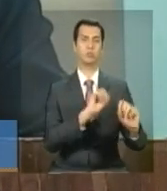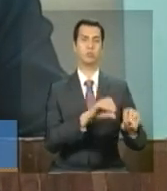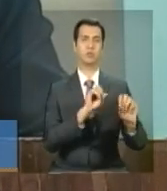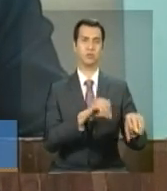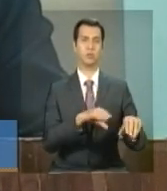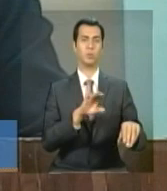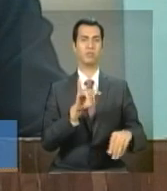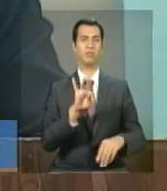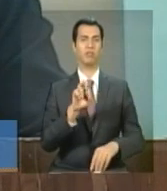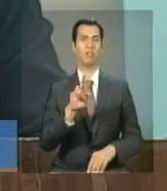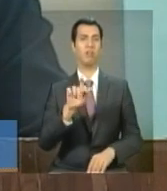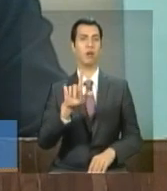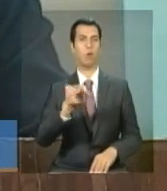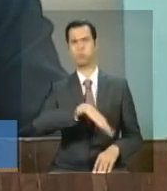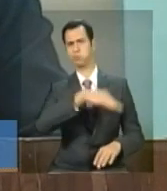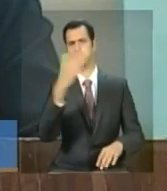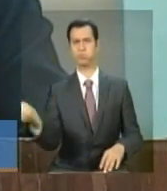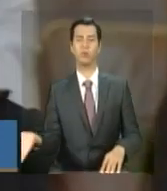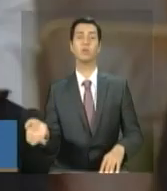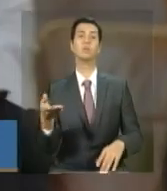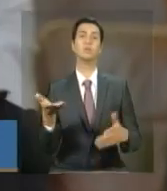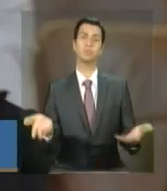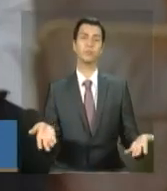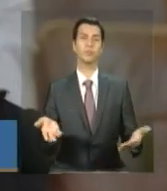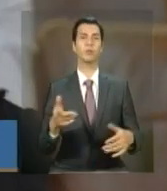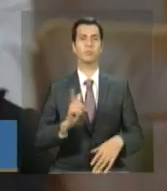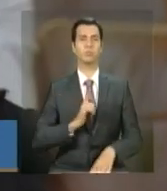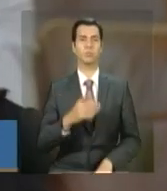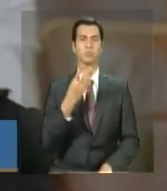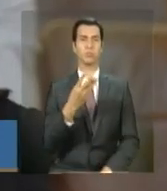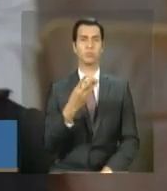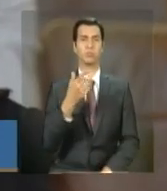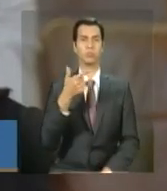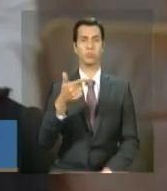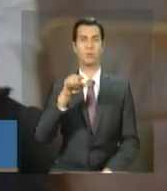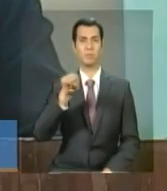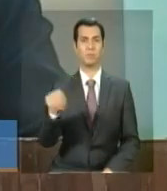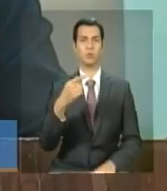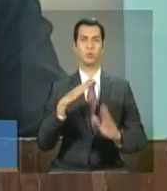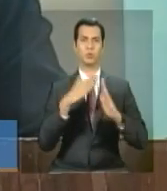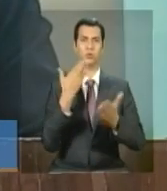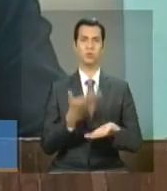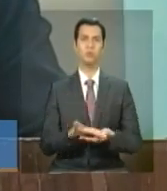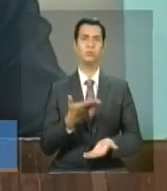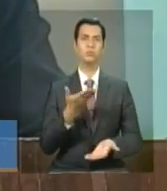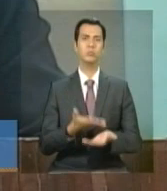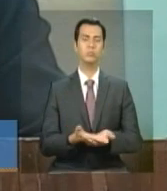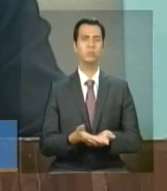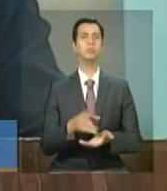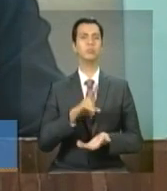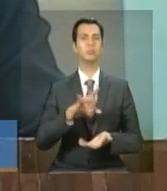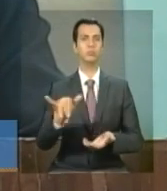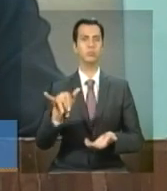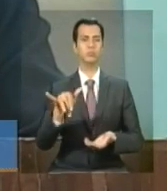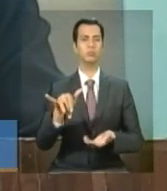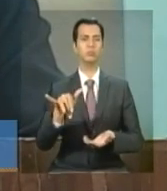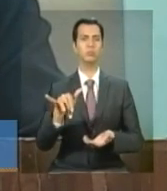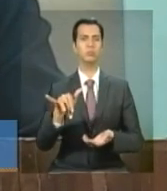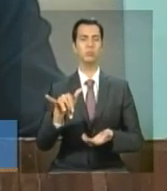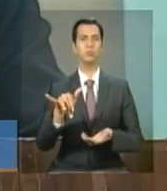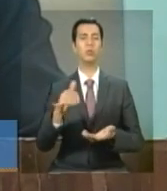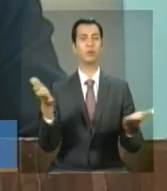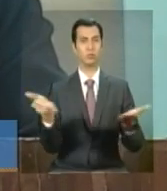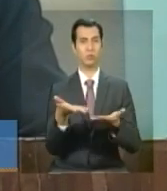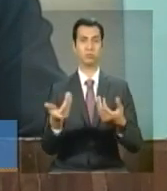Educação. E, dessa forma, 32 mil escolas passam a ser beneficiadas pelo programa Mais